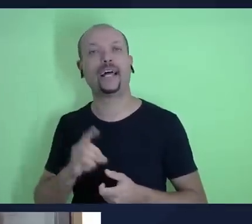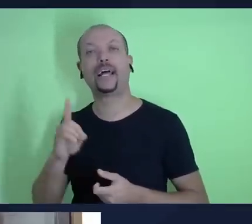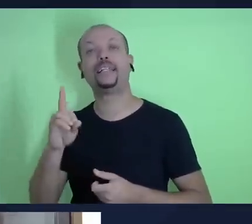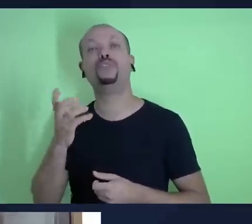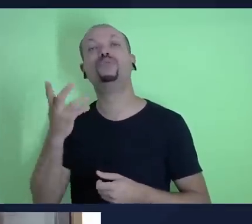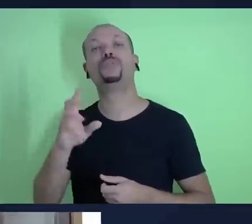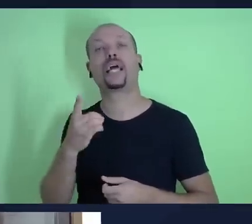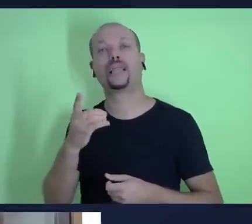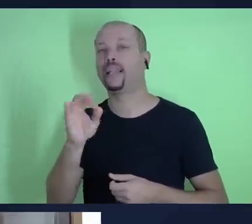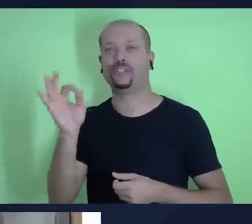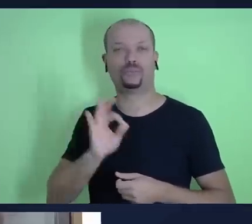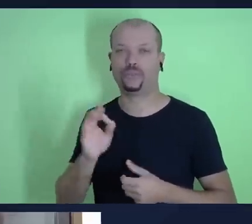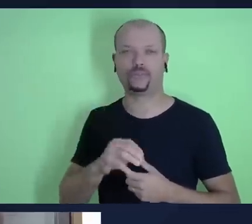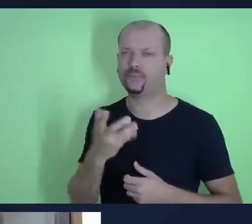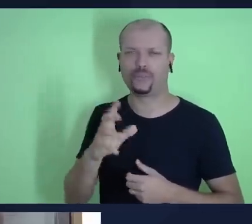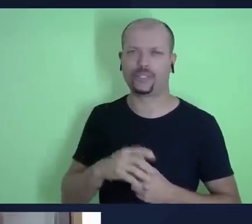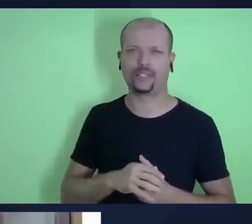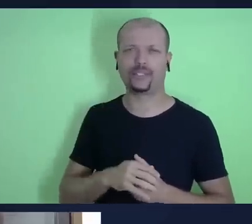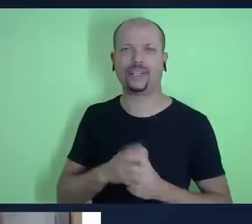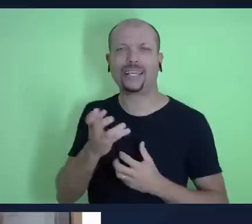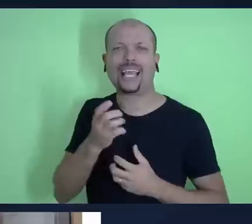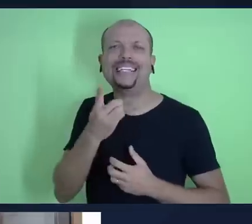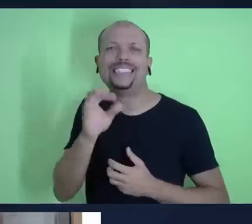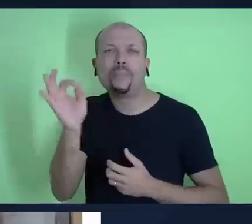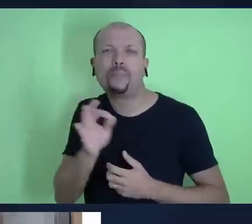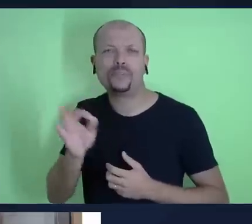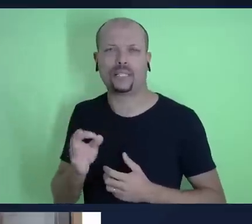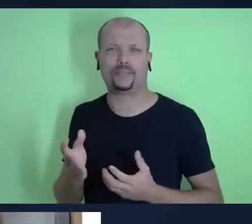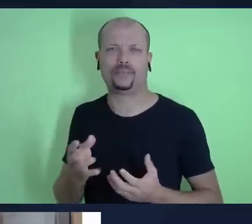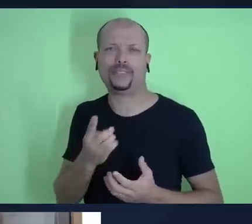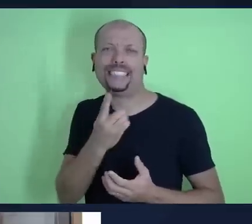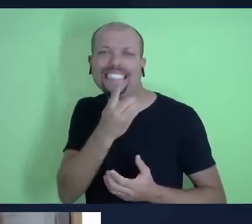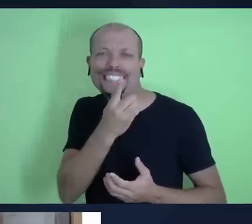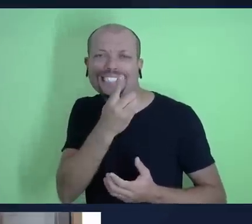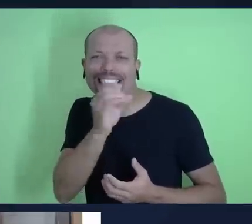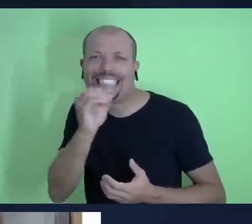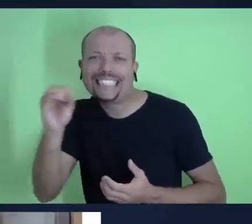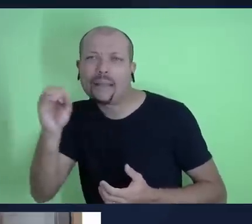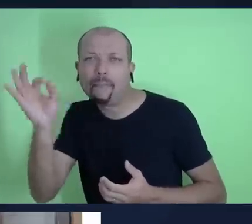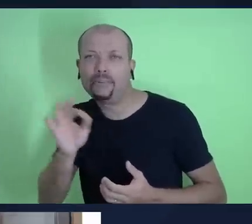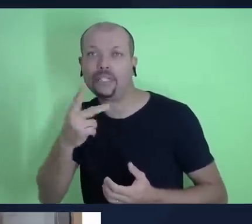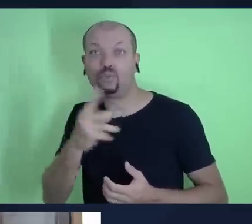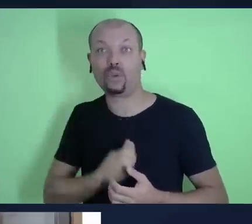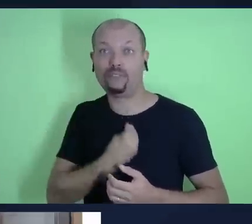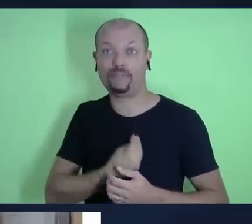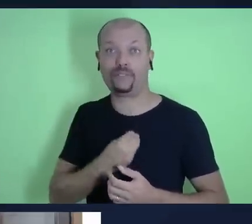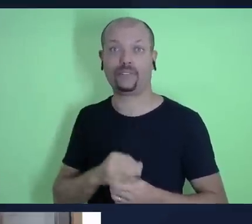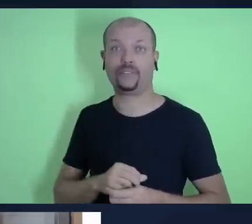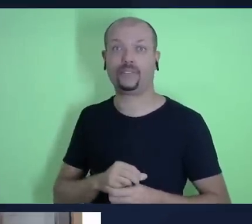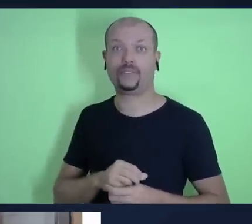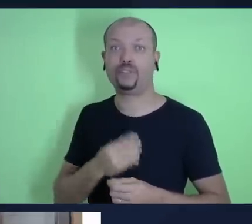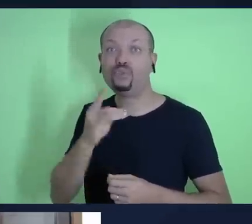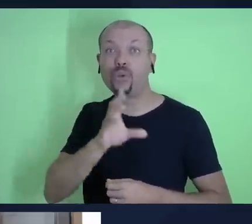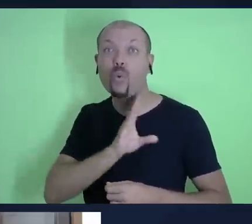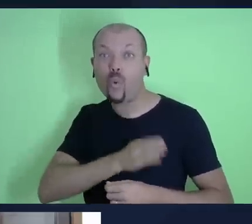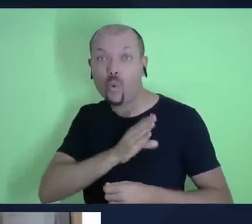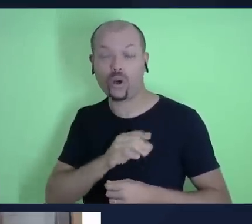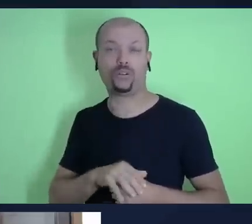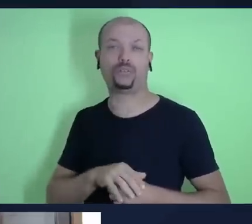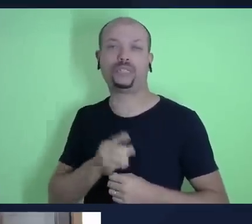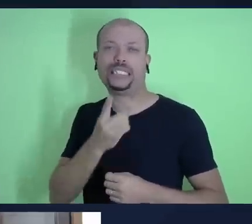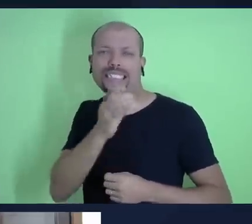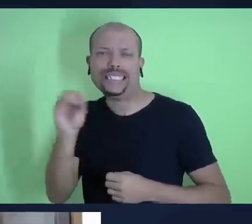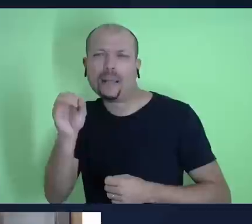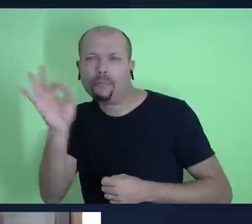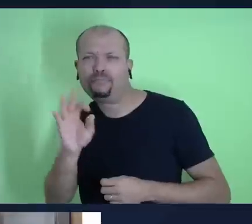dez por cento Deus quer cem por cento como assim pastor sim cem por cento da sua vida cem por cento do seu coração cem por cento